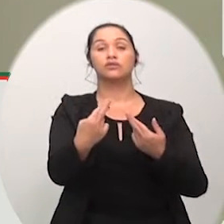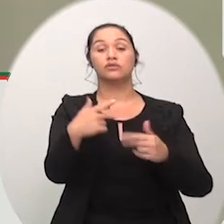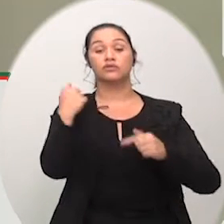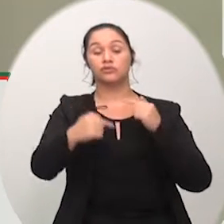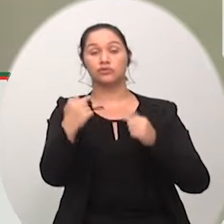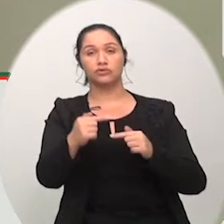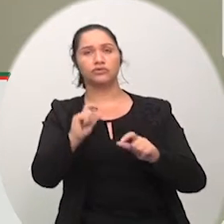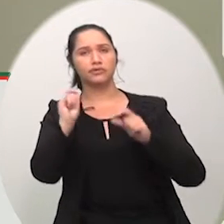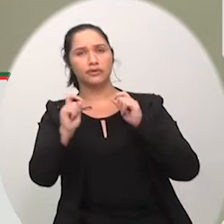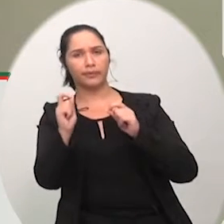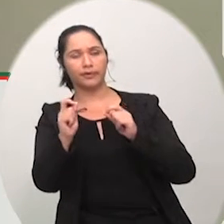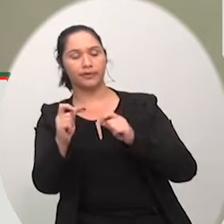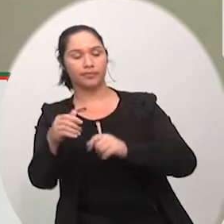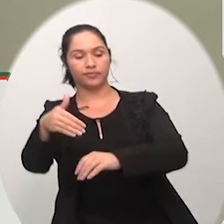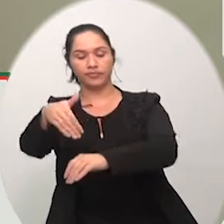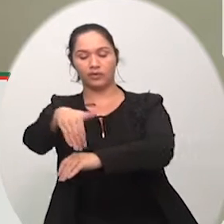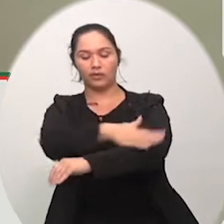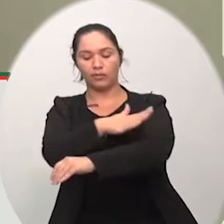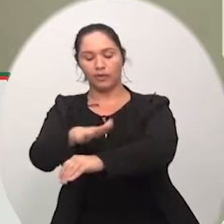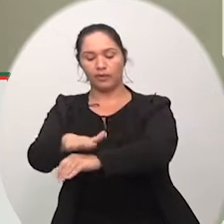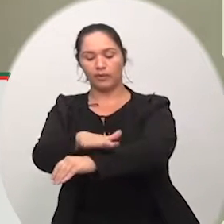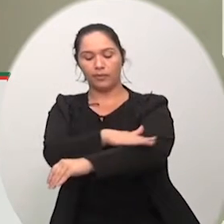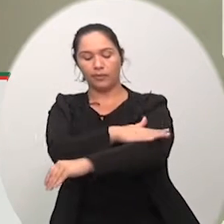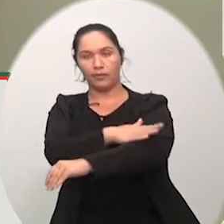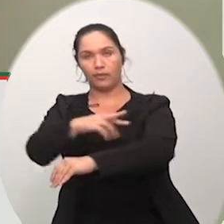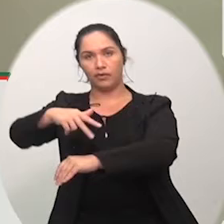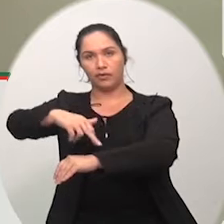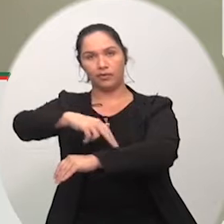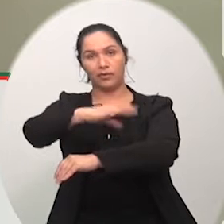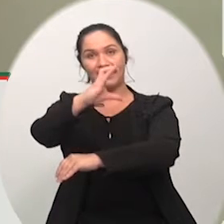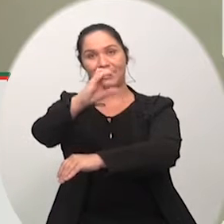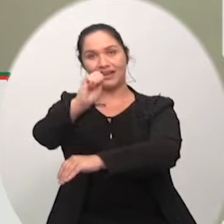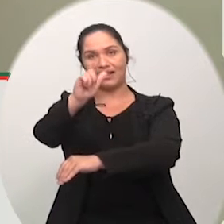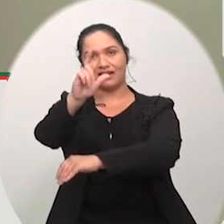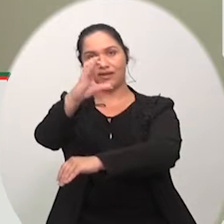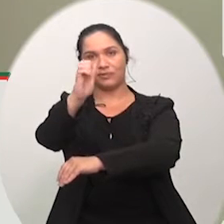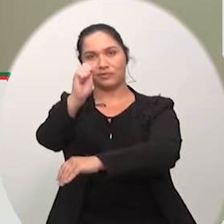e essa semana ainda acompanhei uma pesquisa